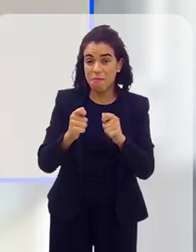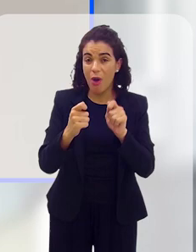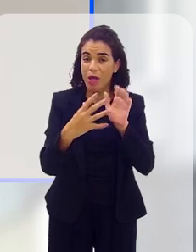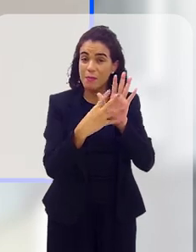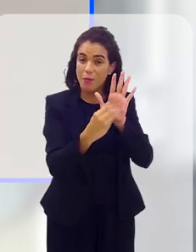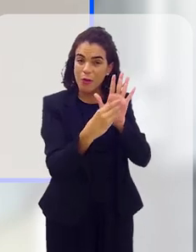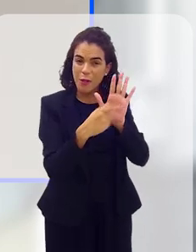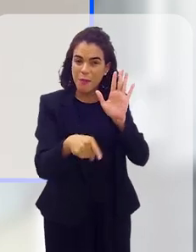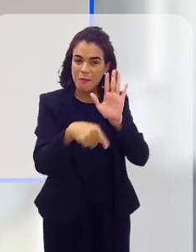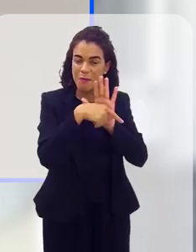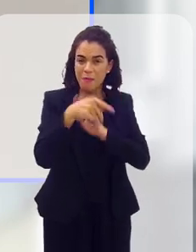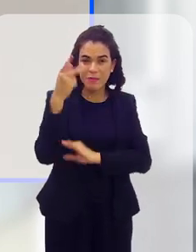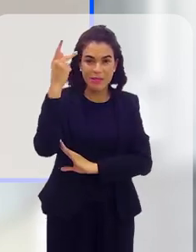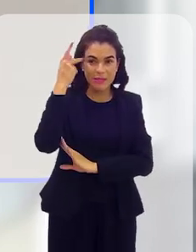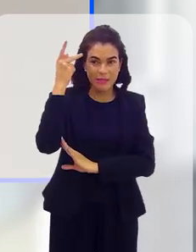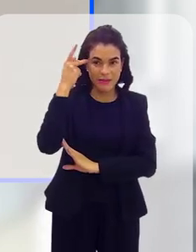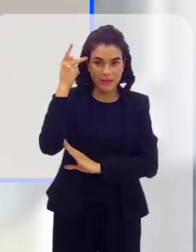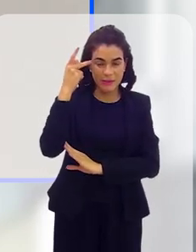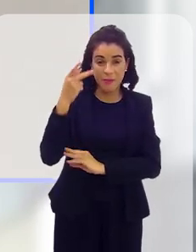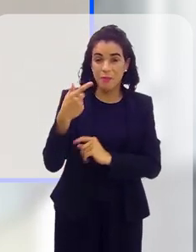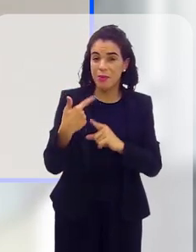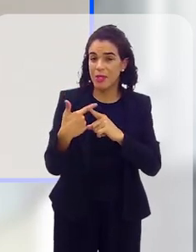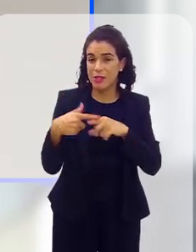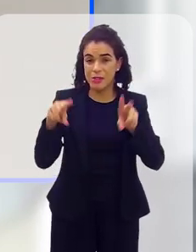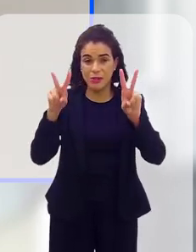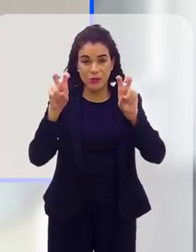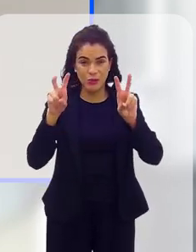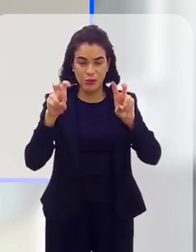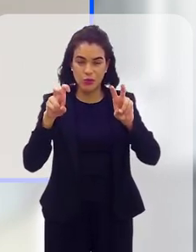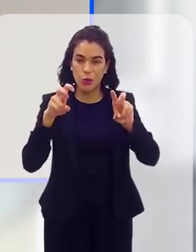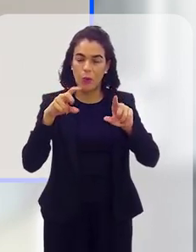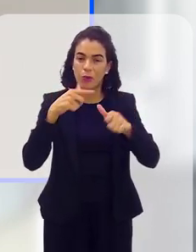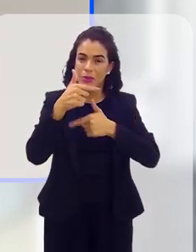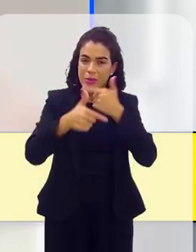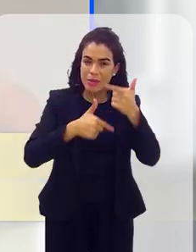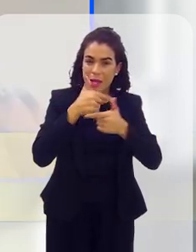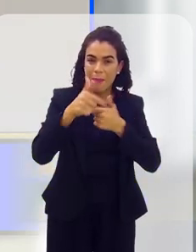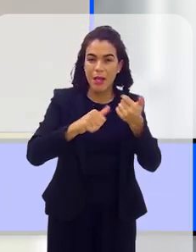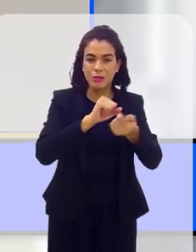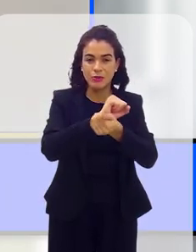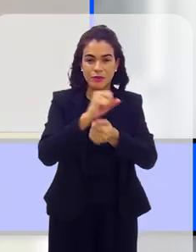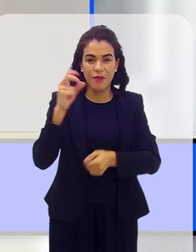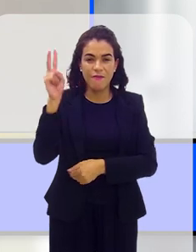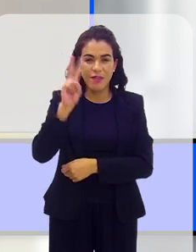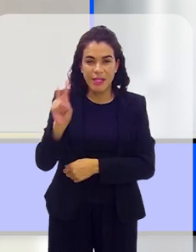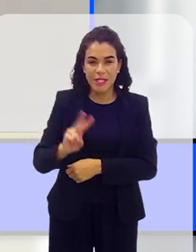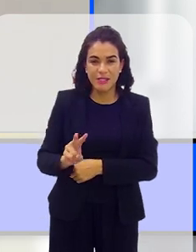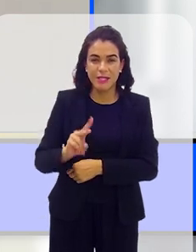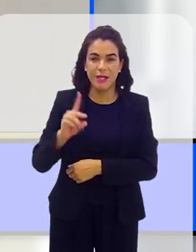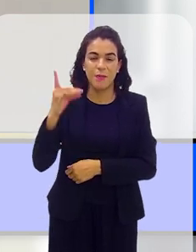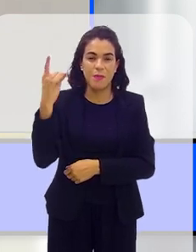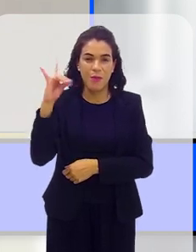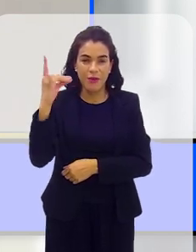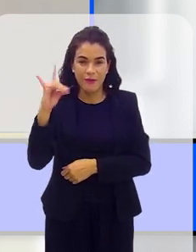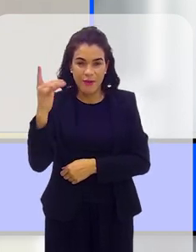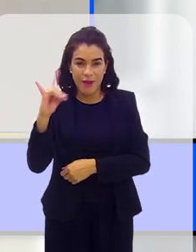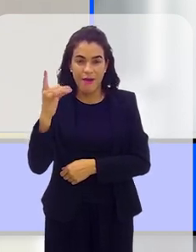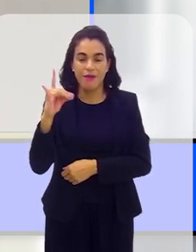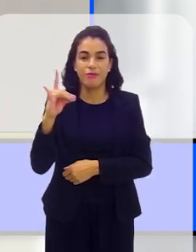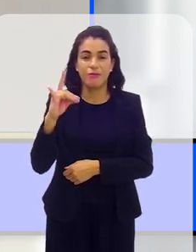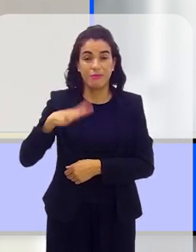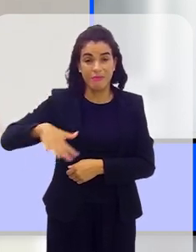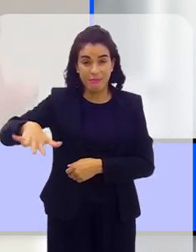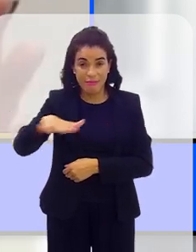a Lerge pode se inspirar em São Paulo, porque, no que diz respeito à escravidão de venezuelanos,